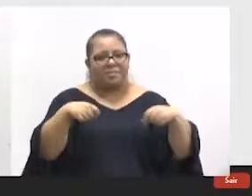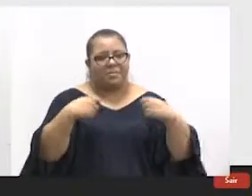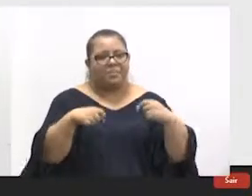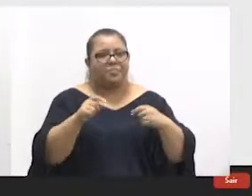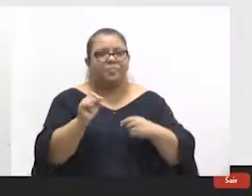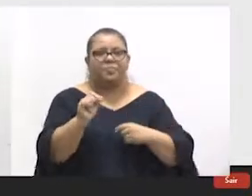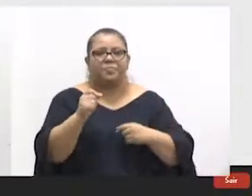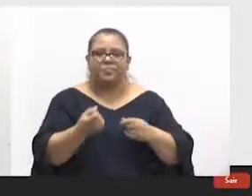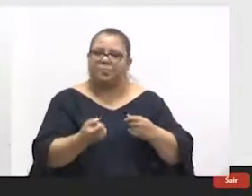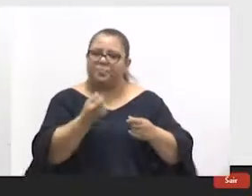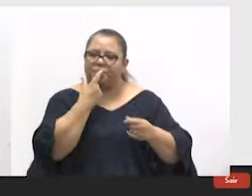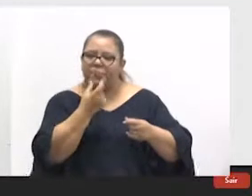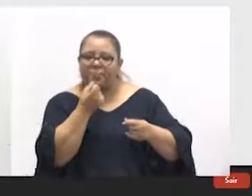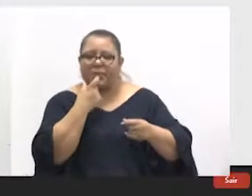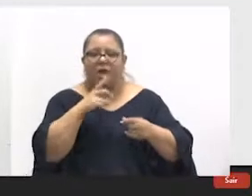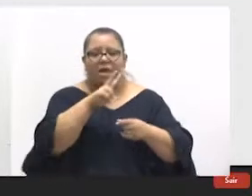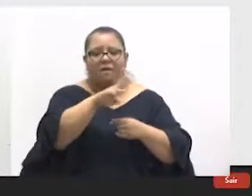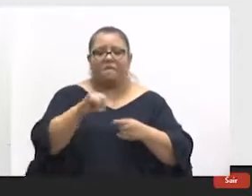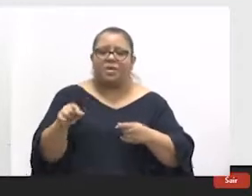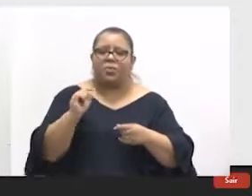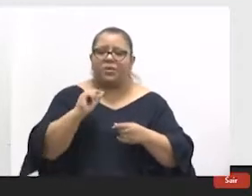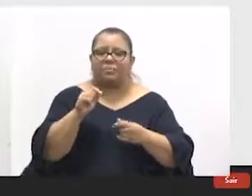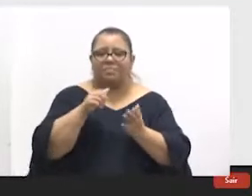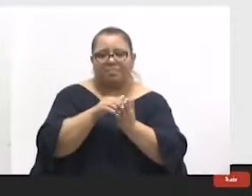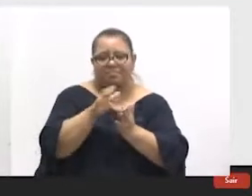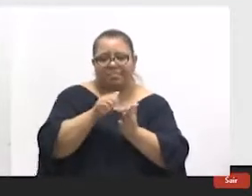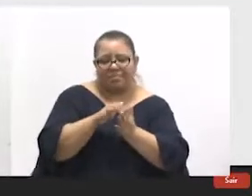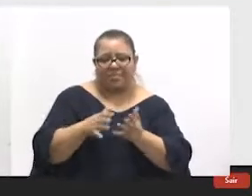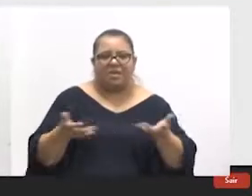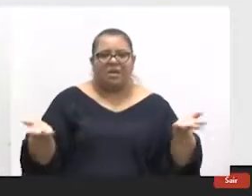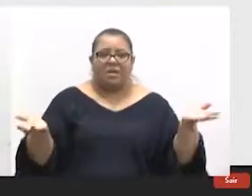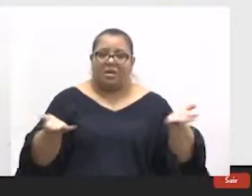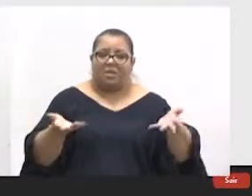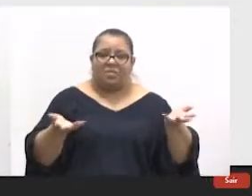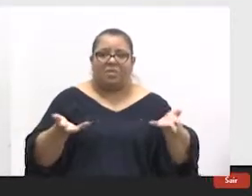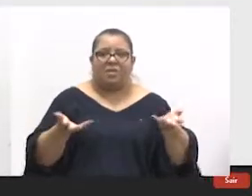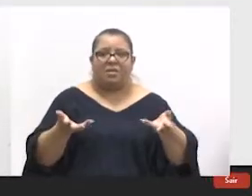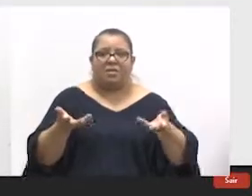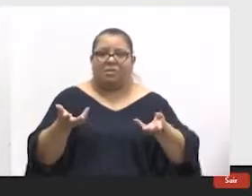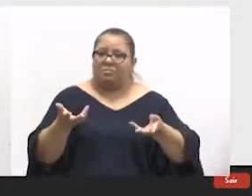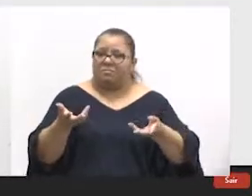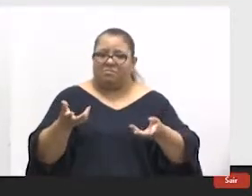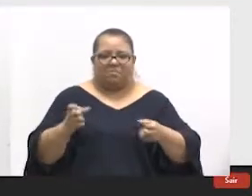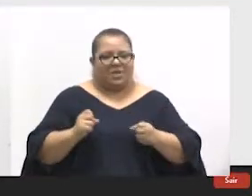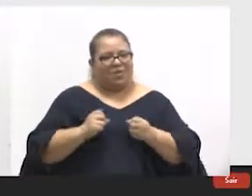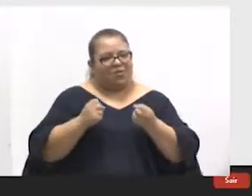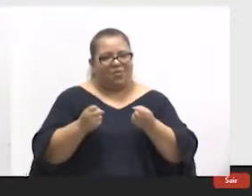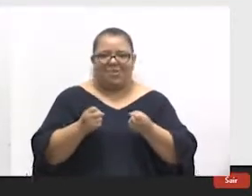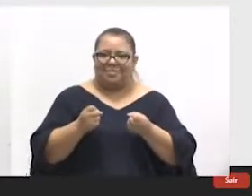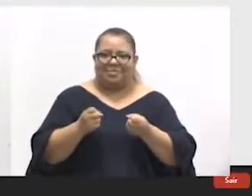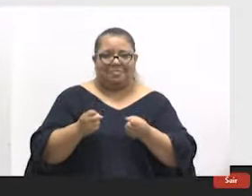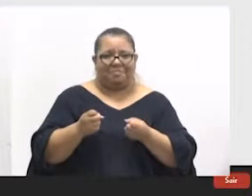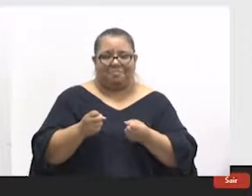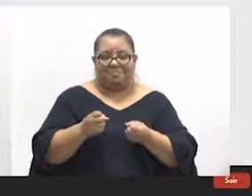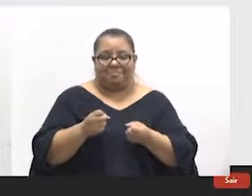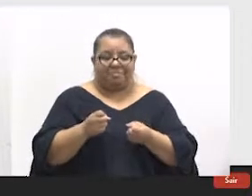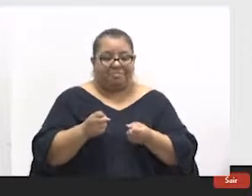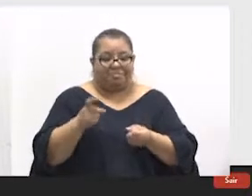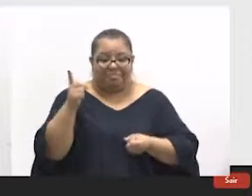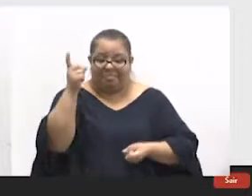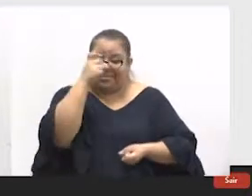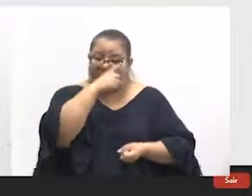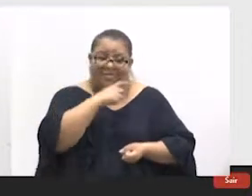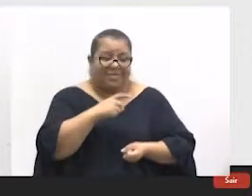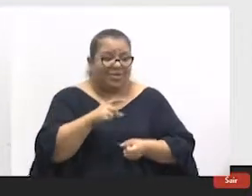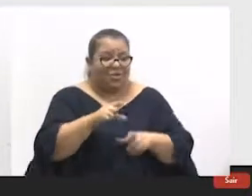código, você vai ter o que sobrou. Então, assim, chega a ser um absurdo, né? A gente quase